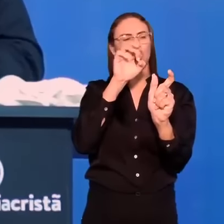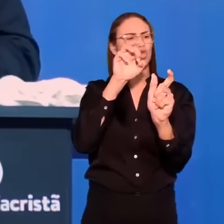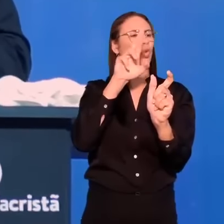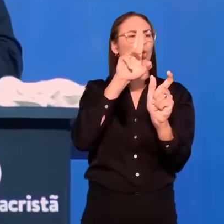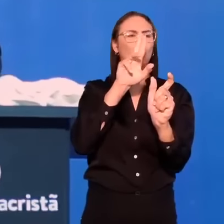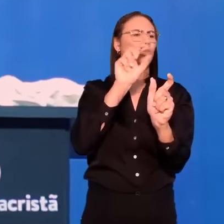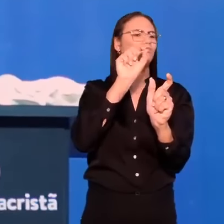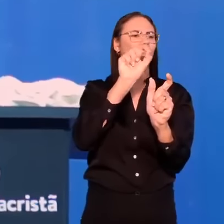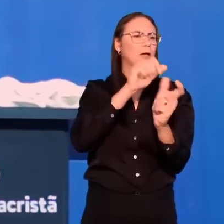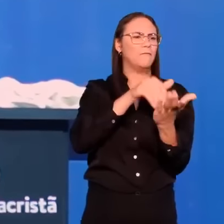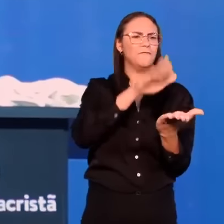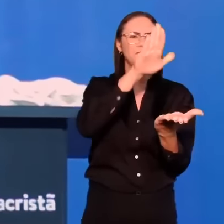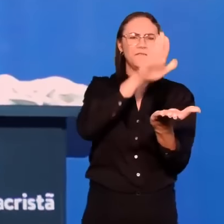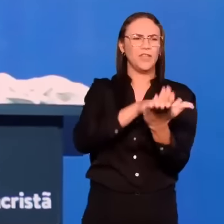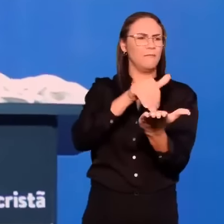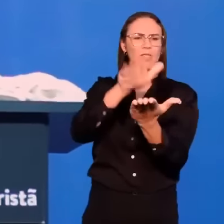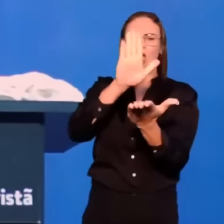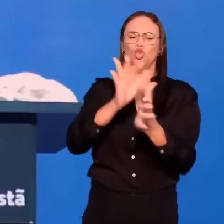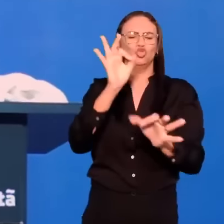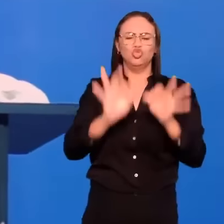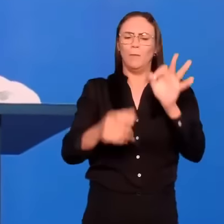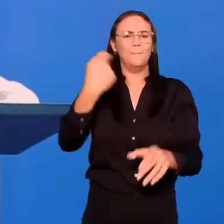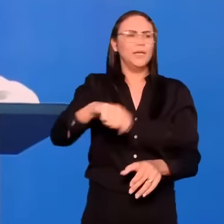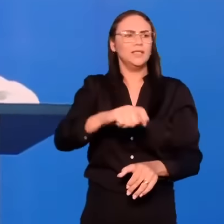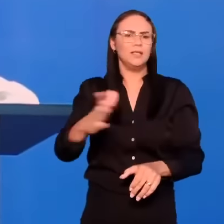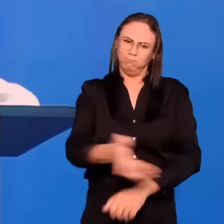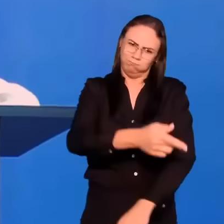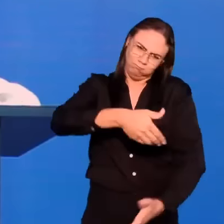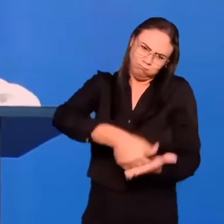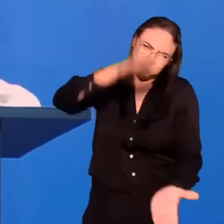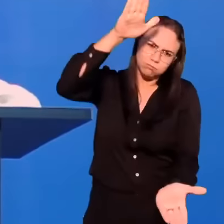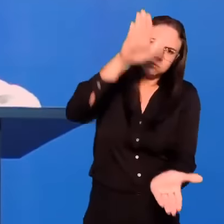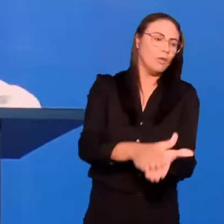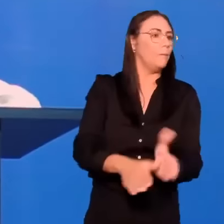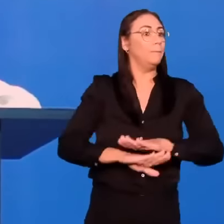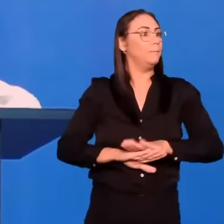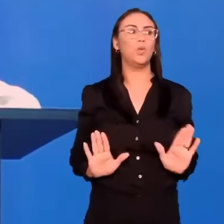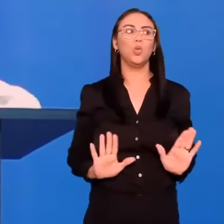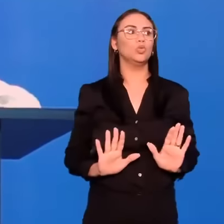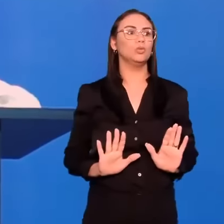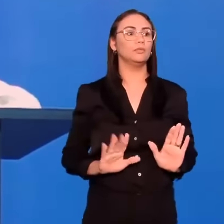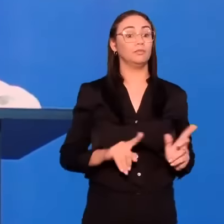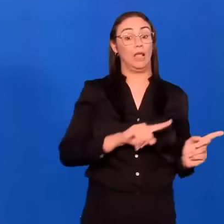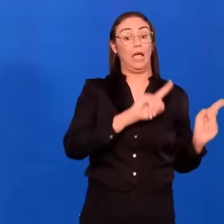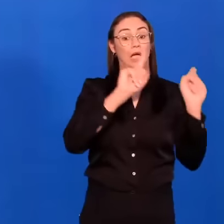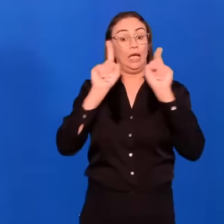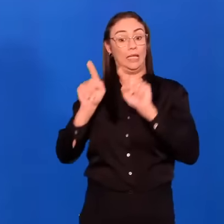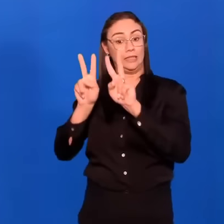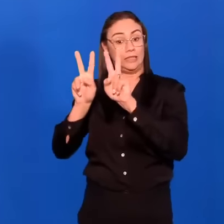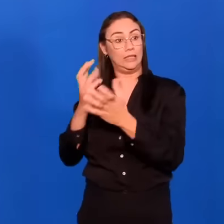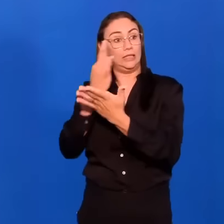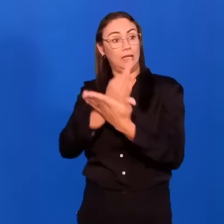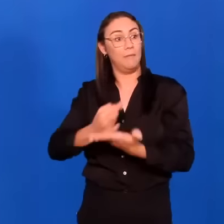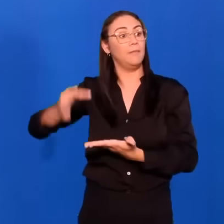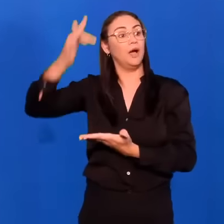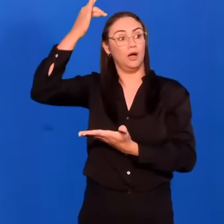aponta para duas coisas. Como Deus trata o pecado sexual. Primeiro.